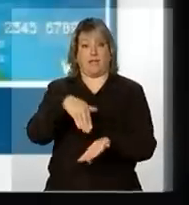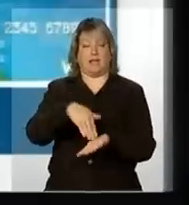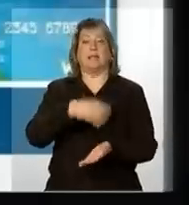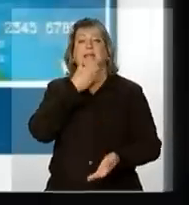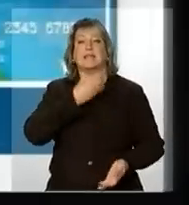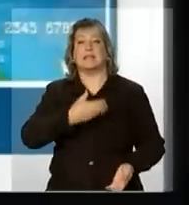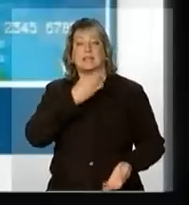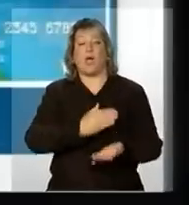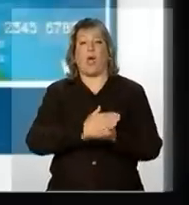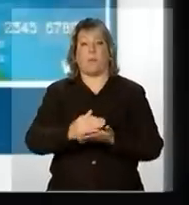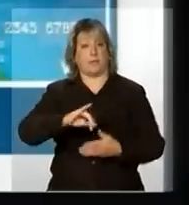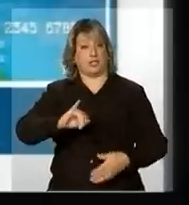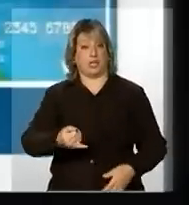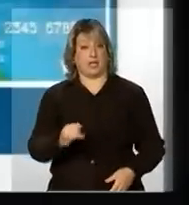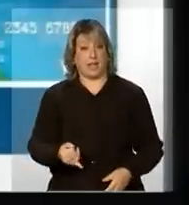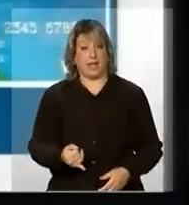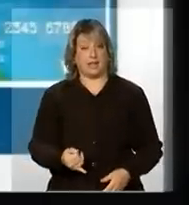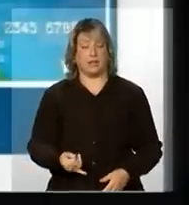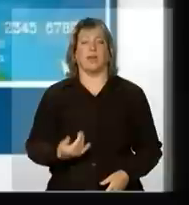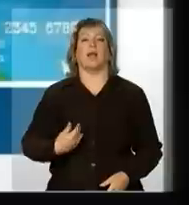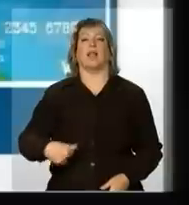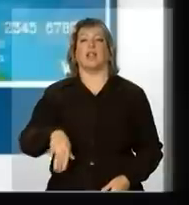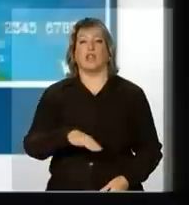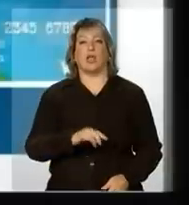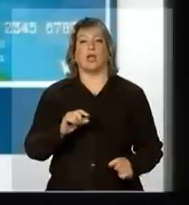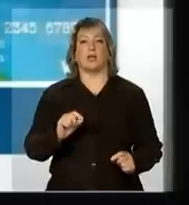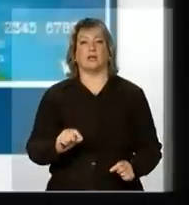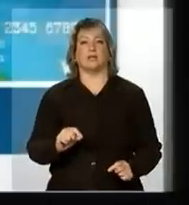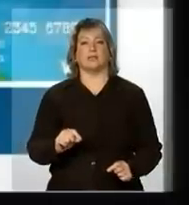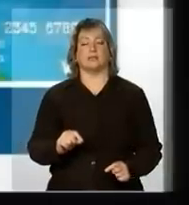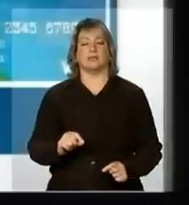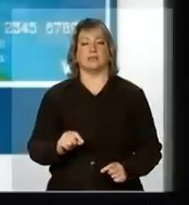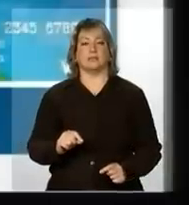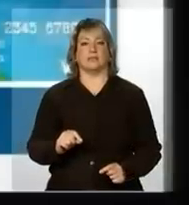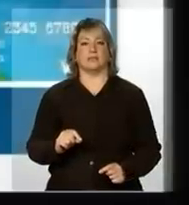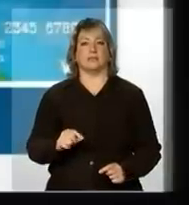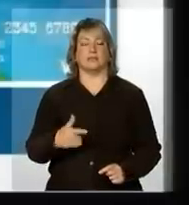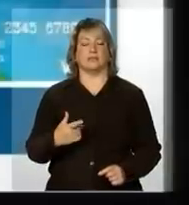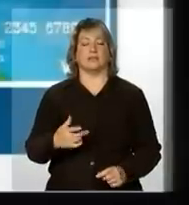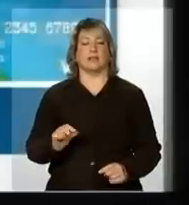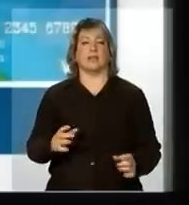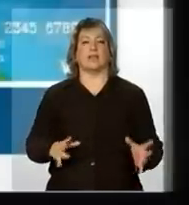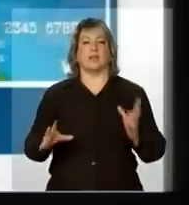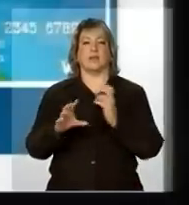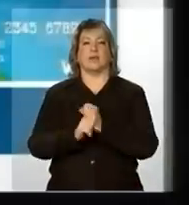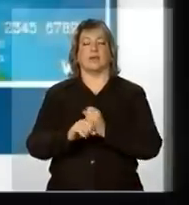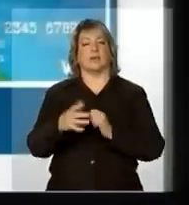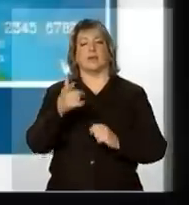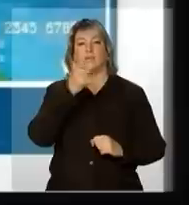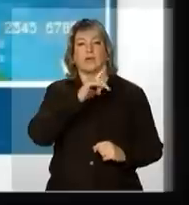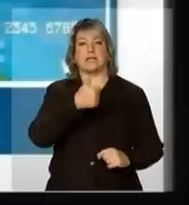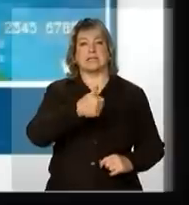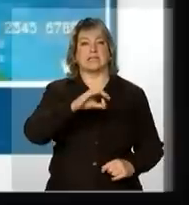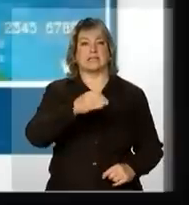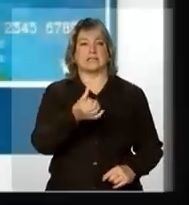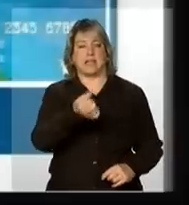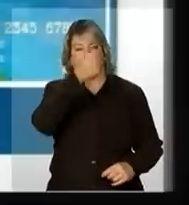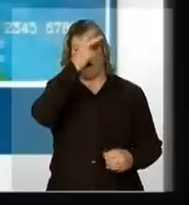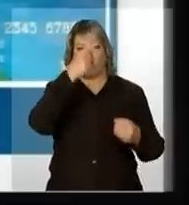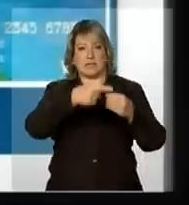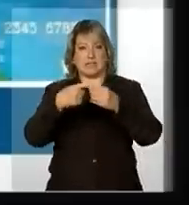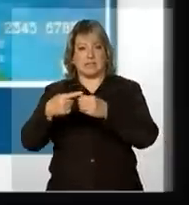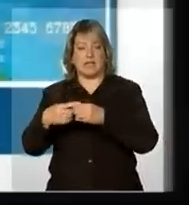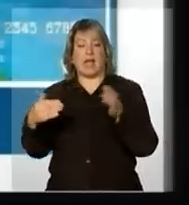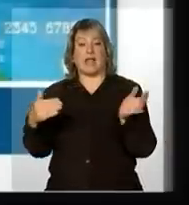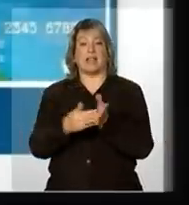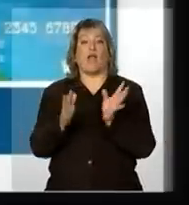dezembro, início de janeiro, e nós deveremos alcançar a pelo menos 106 municípios até o final